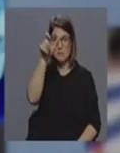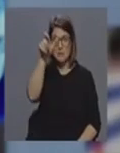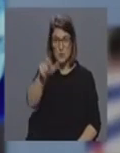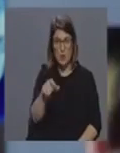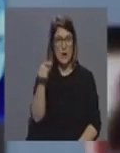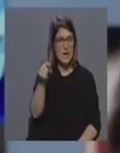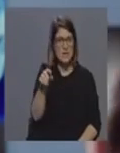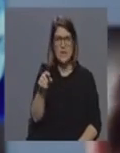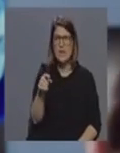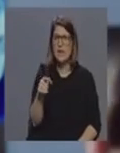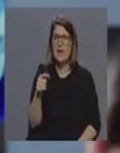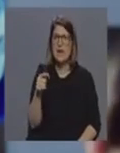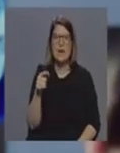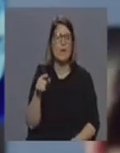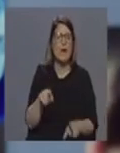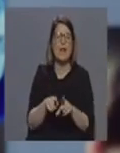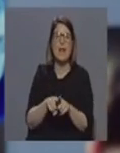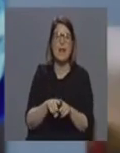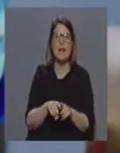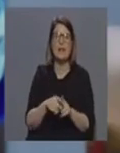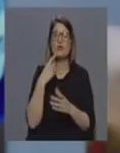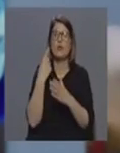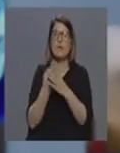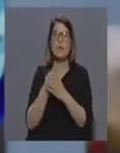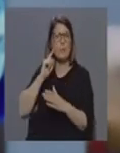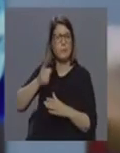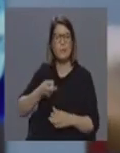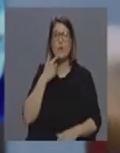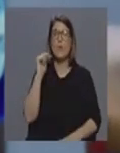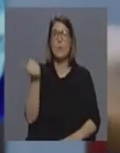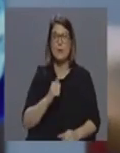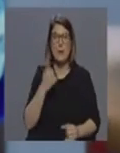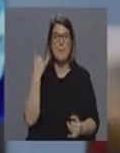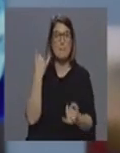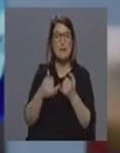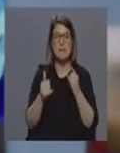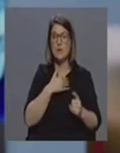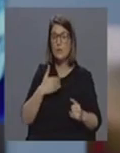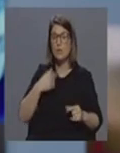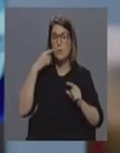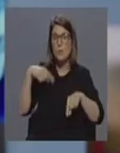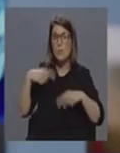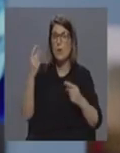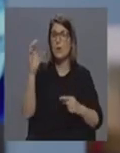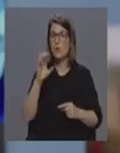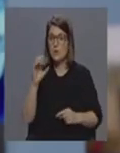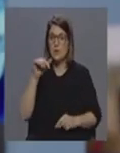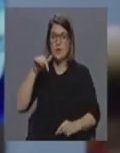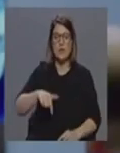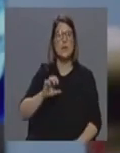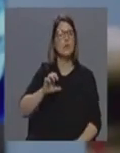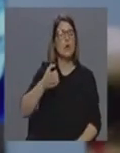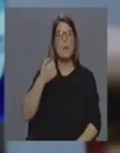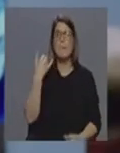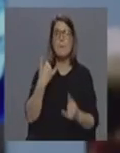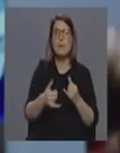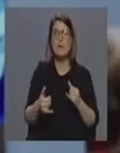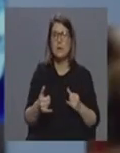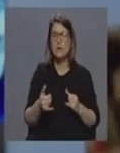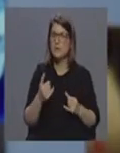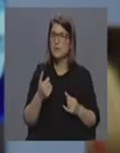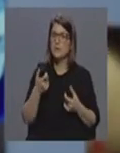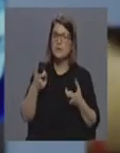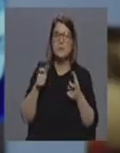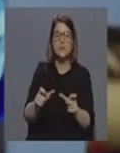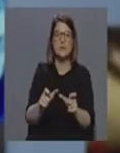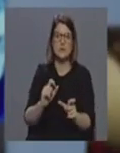pode romper essa medida de isolamento coloca em risco a saúde pública quer a nível do continente quer a nível aqui da região então tem que haver ao fim e